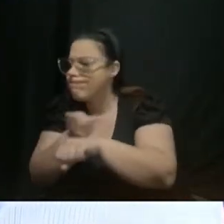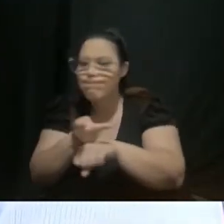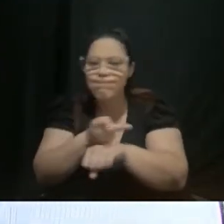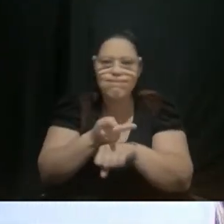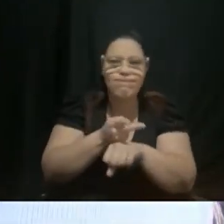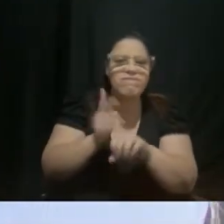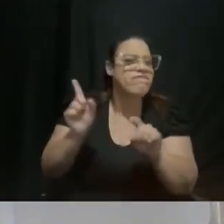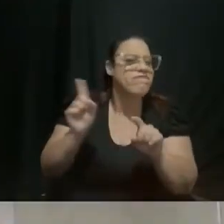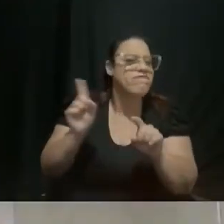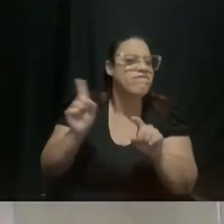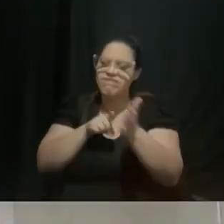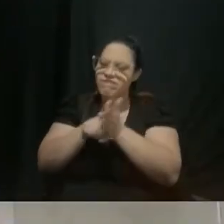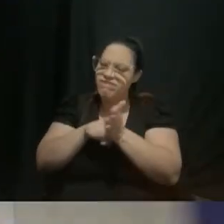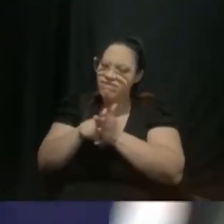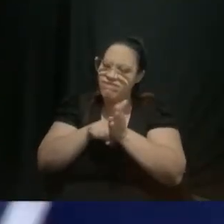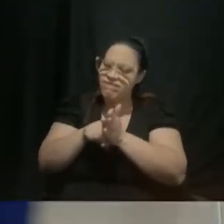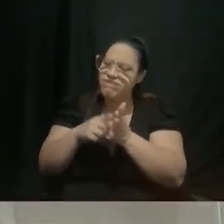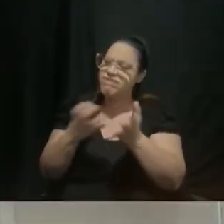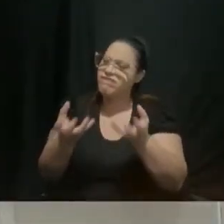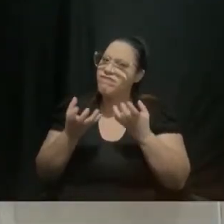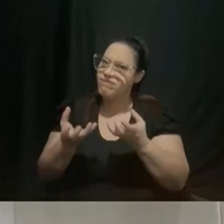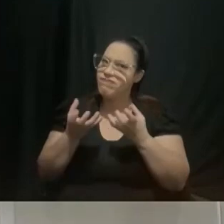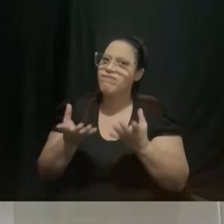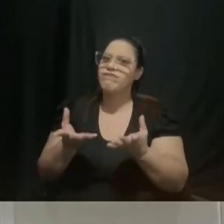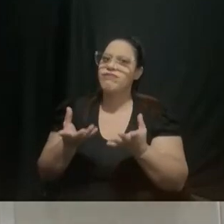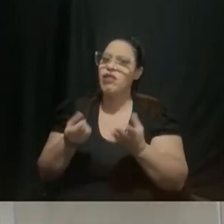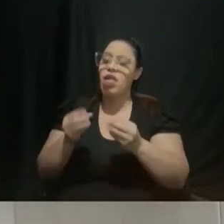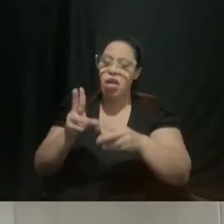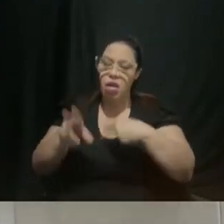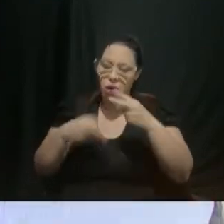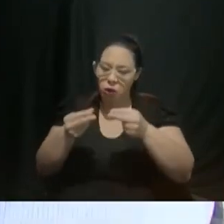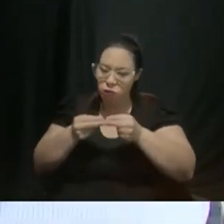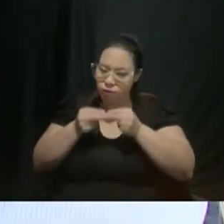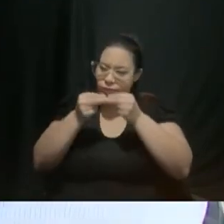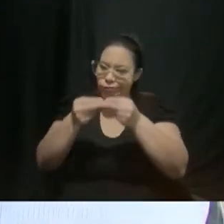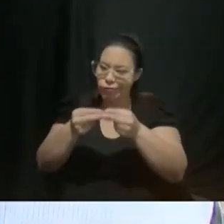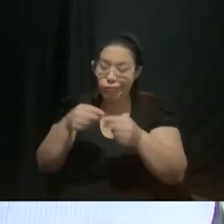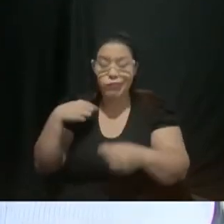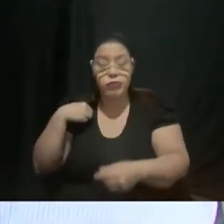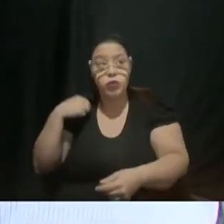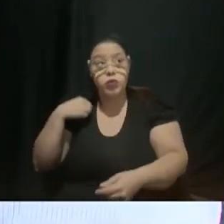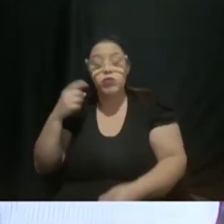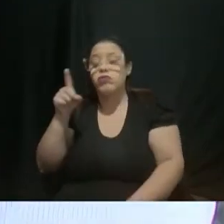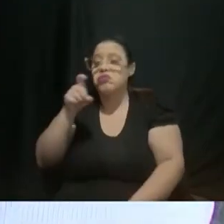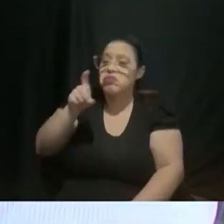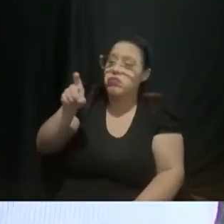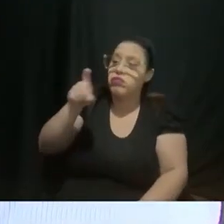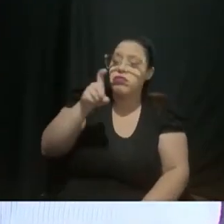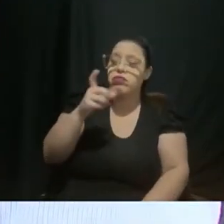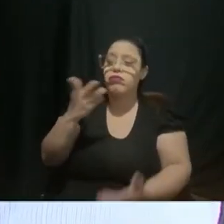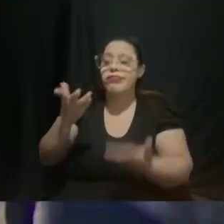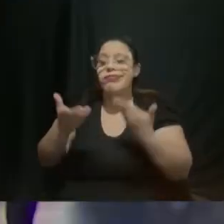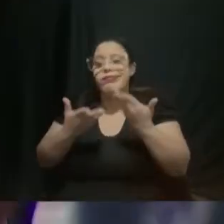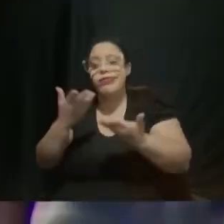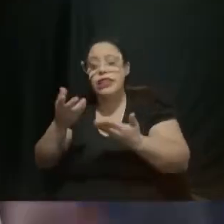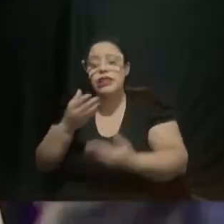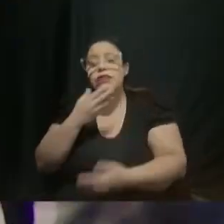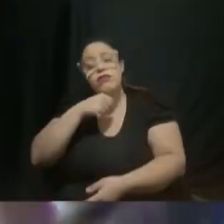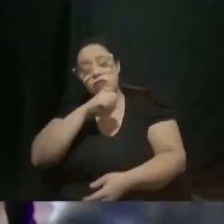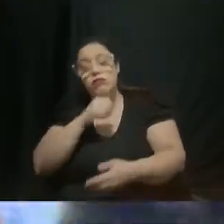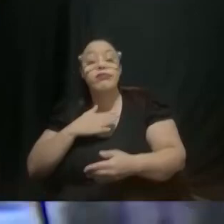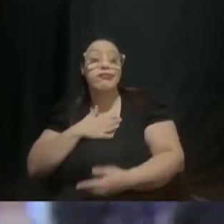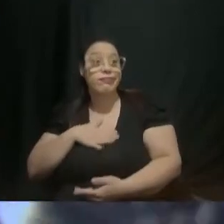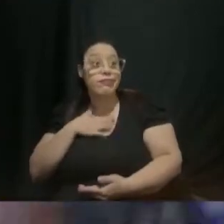eu quero assim o que eu vou dar estou vendo entre roupa perfume as coisas que o homem gosta As